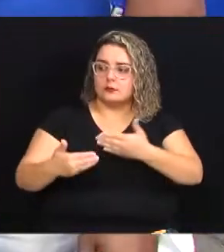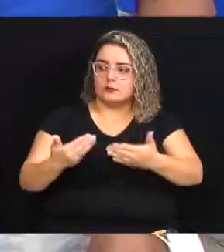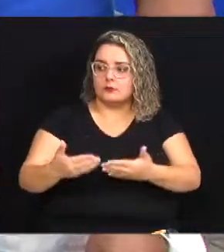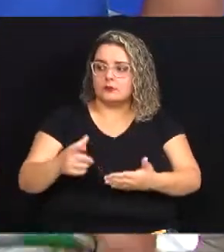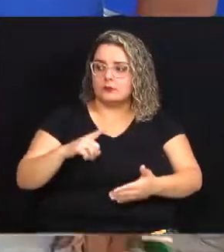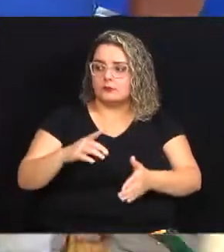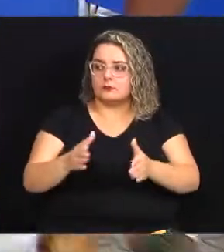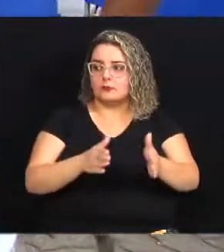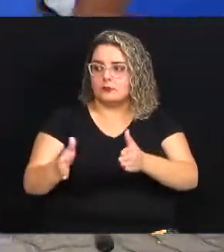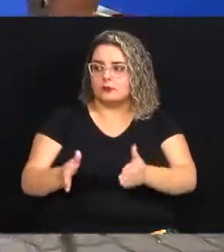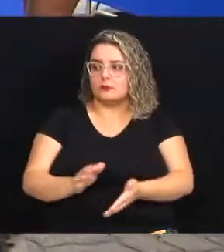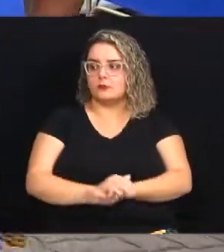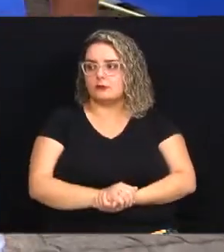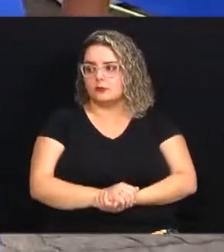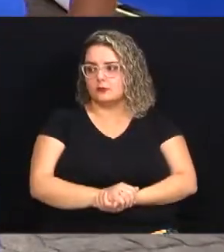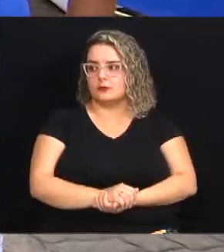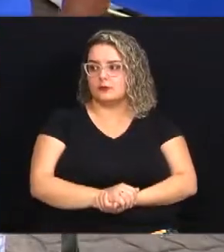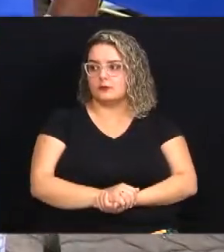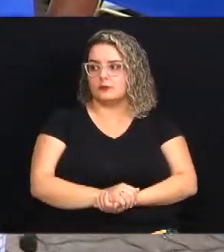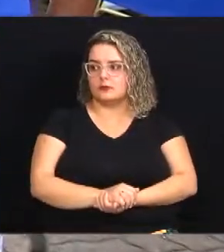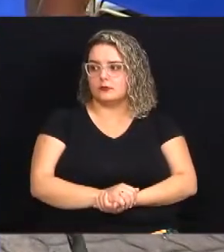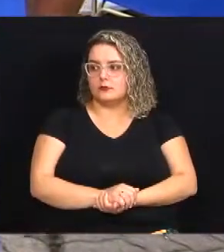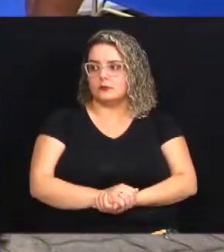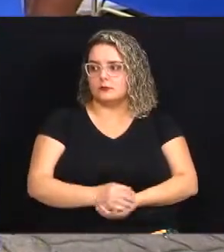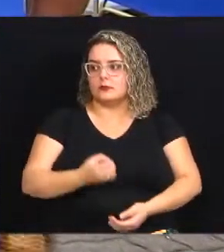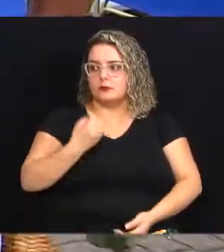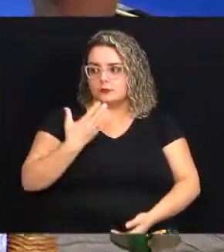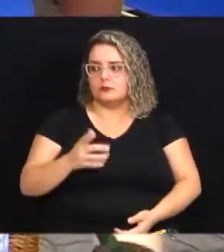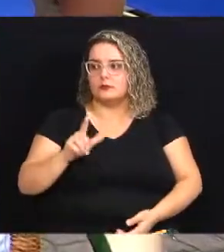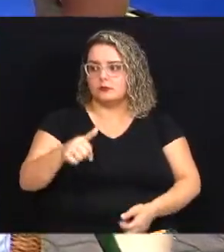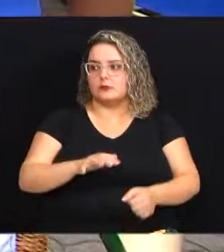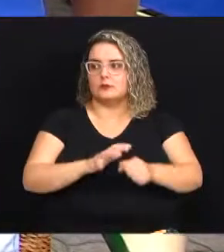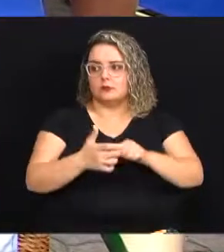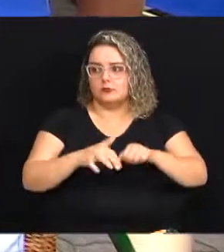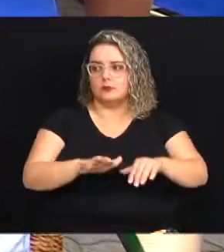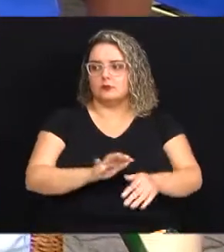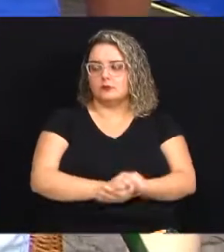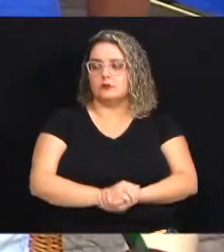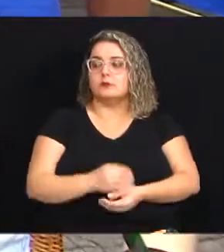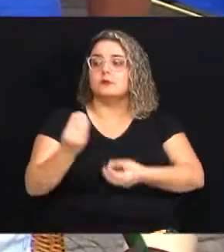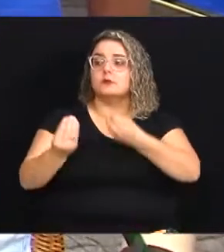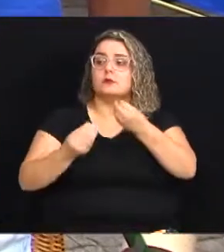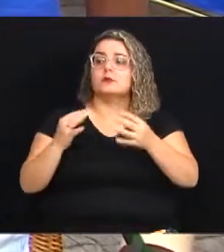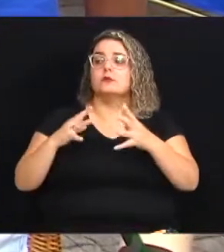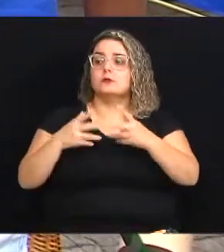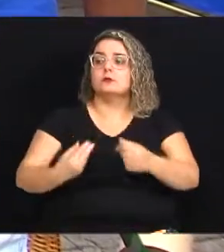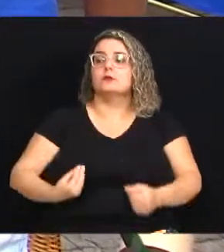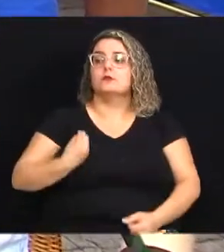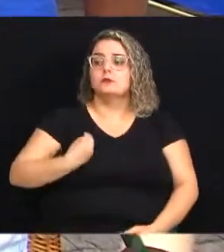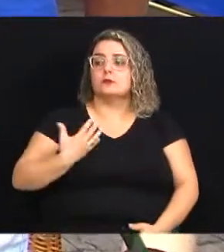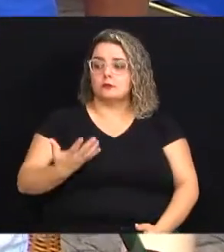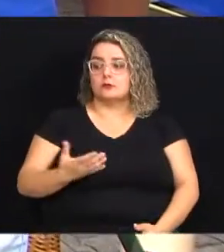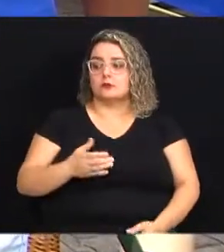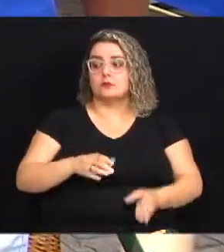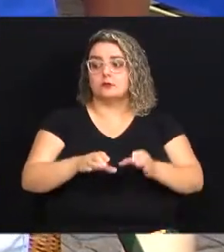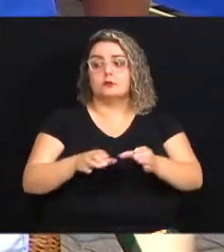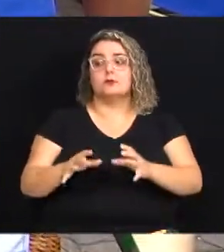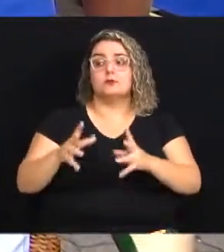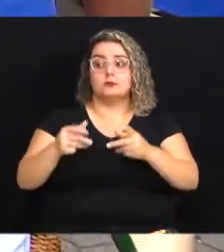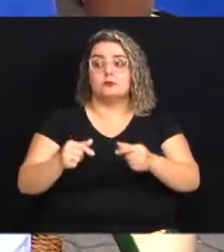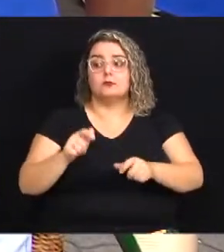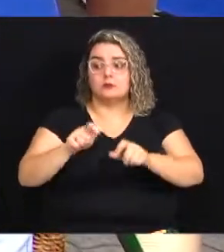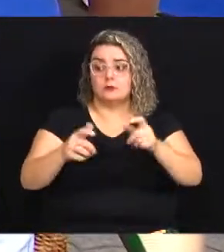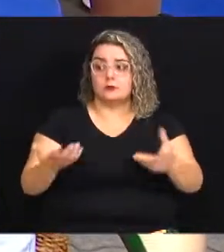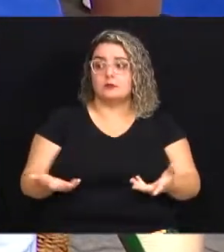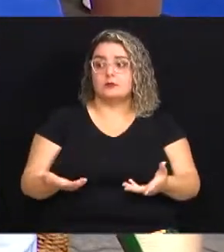então a gente teve momentos muito bons depois veio a pandemia como tem sido tudo isso pra você e coordenar todo